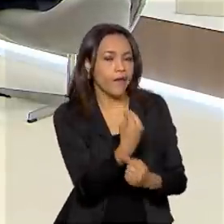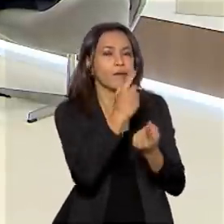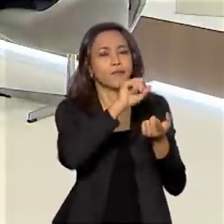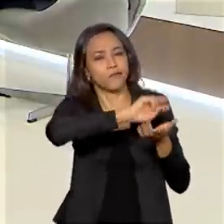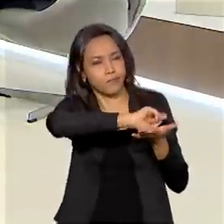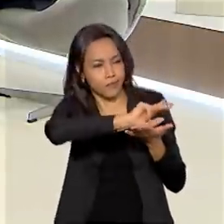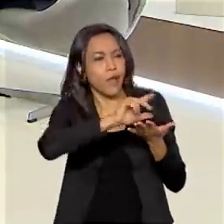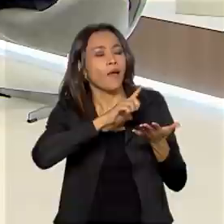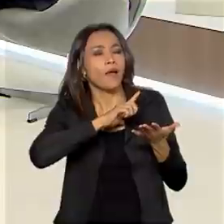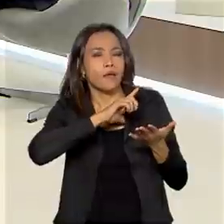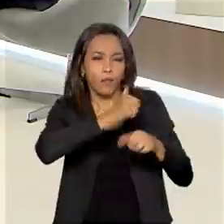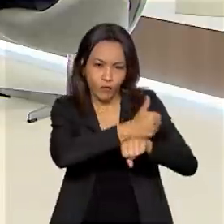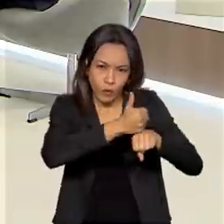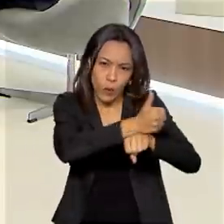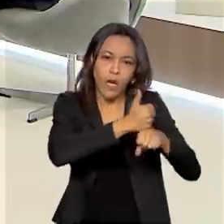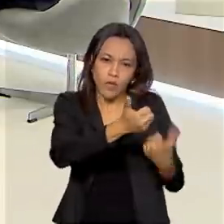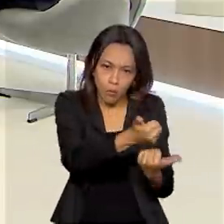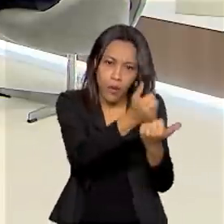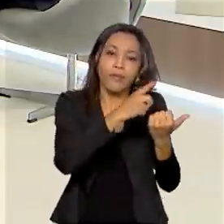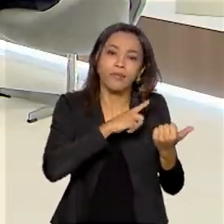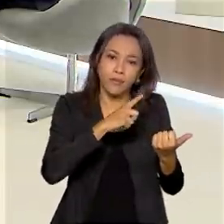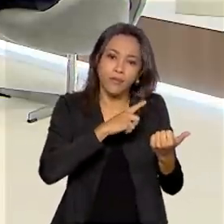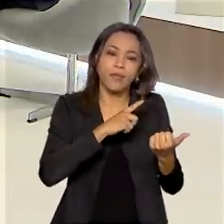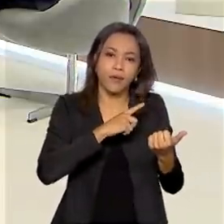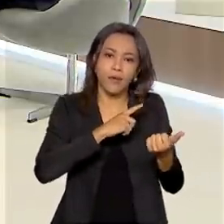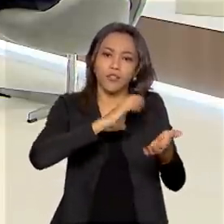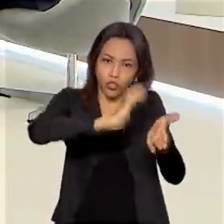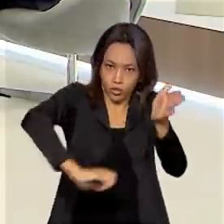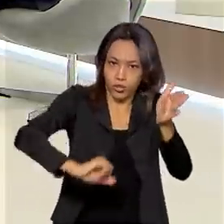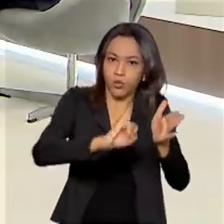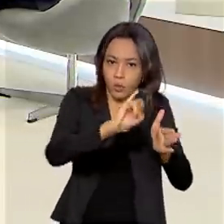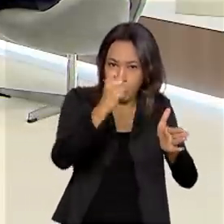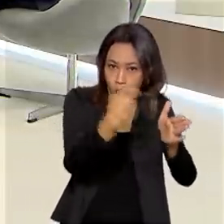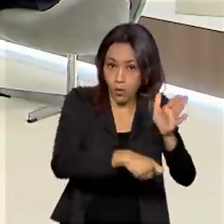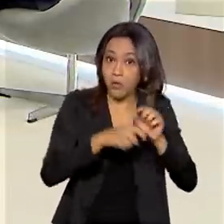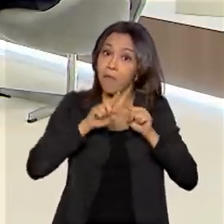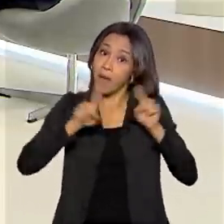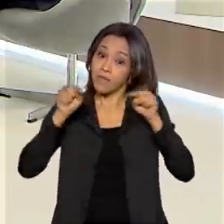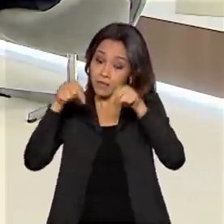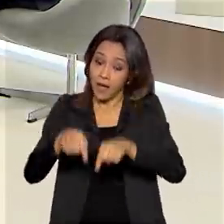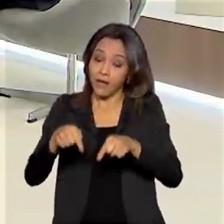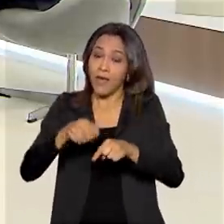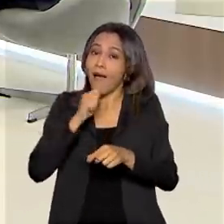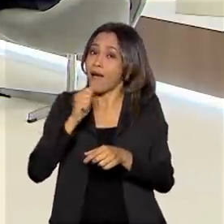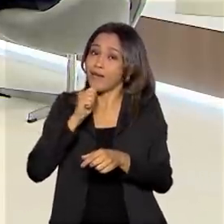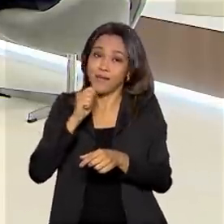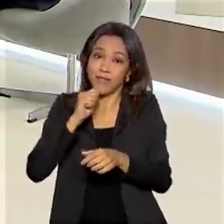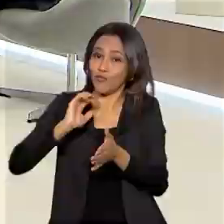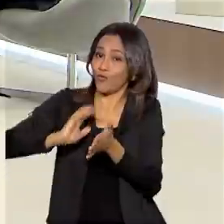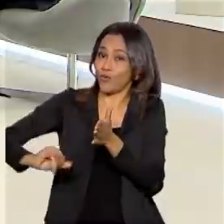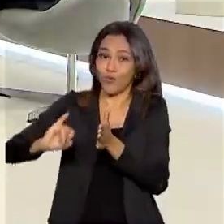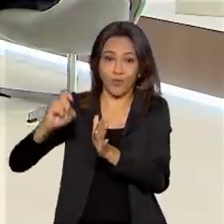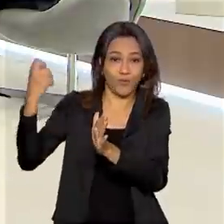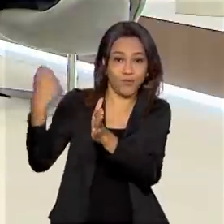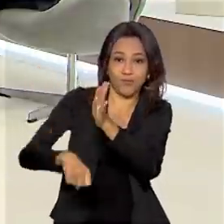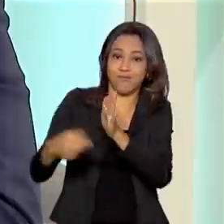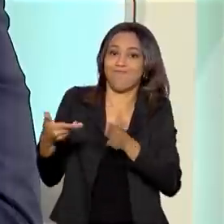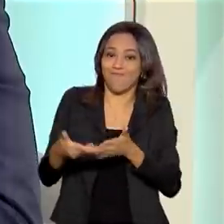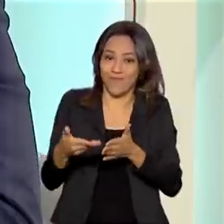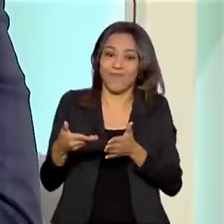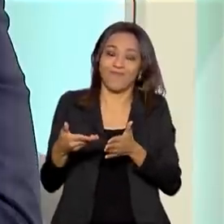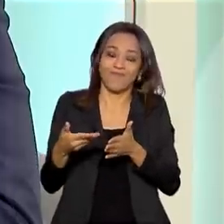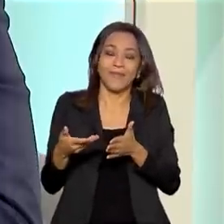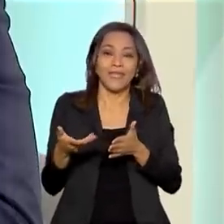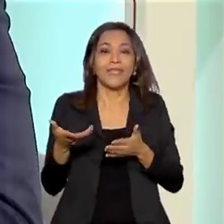esse mecanismo desde a sua gênese, isso não está sendo contemplado nesse momento, quer dizer, esse fundo